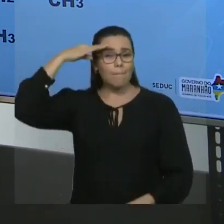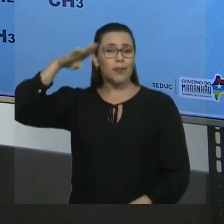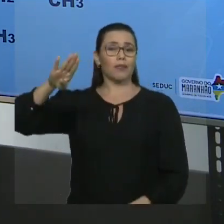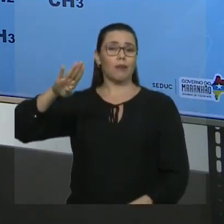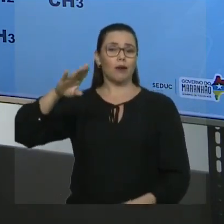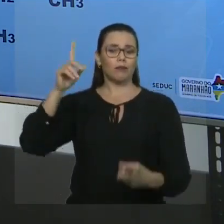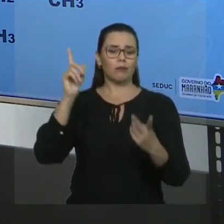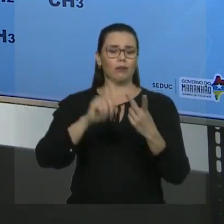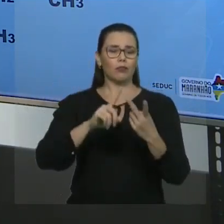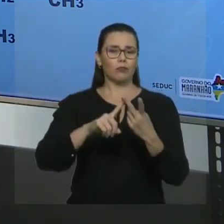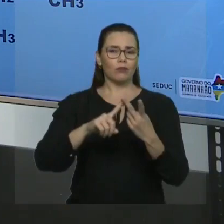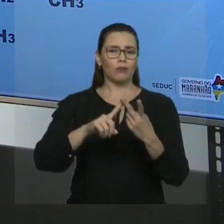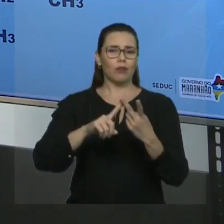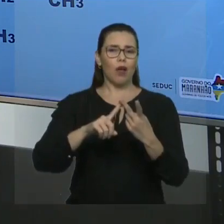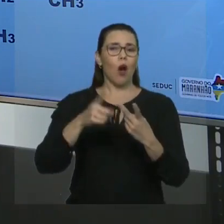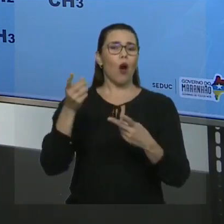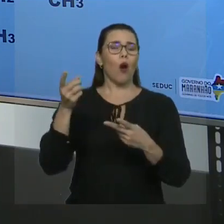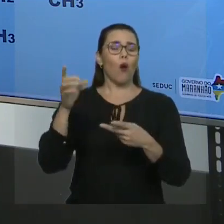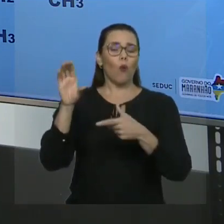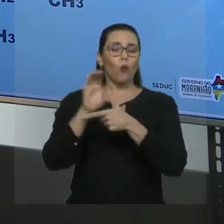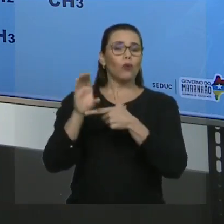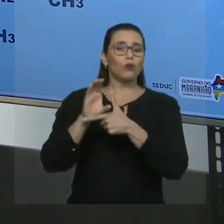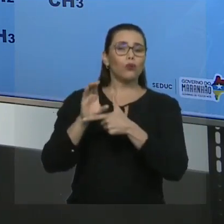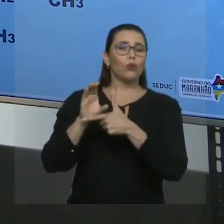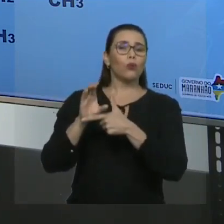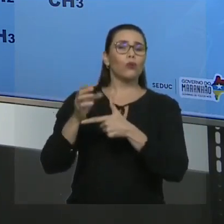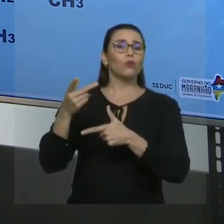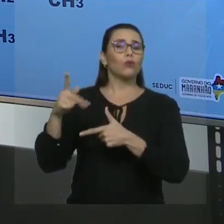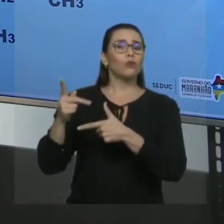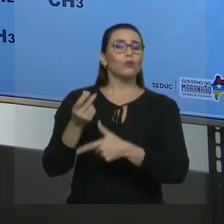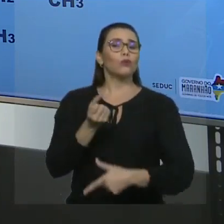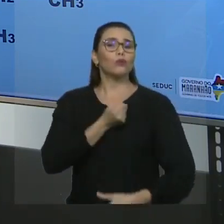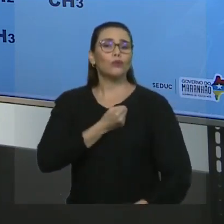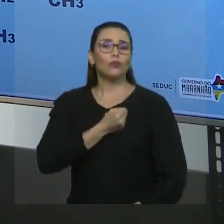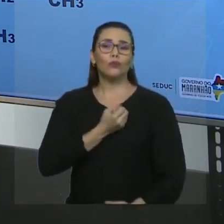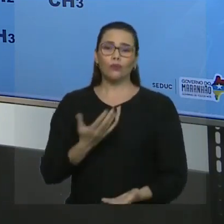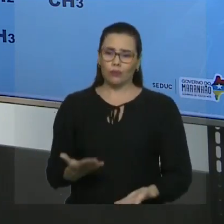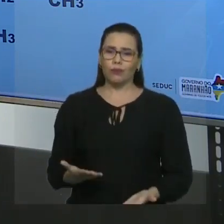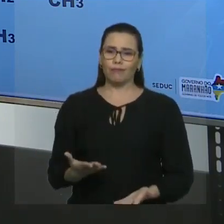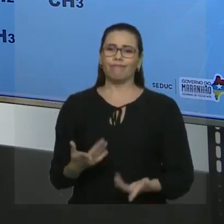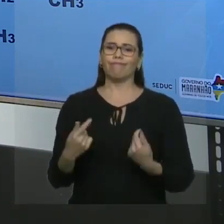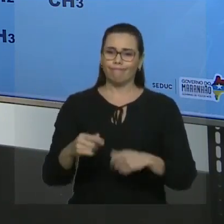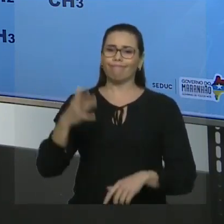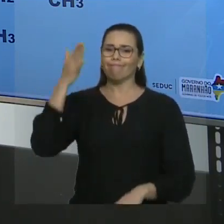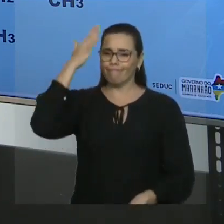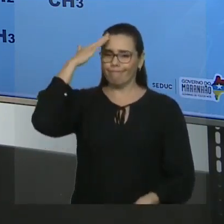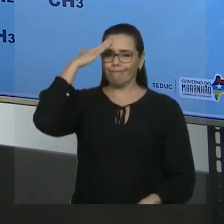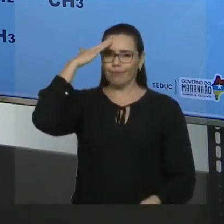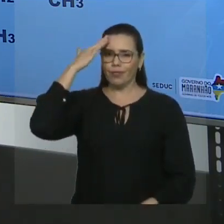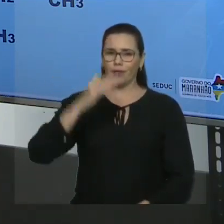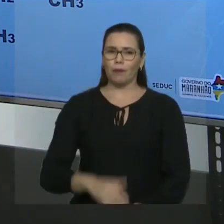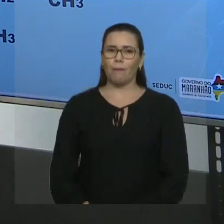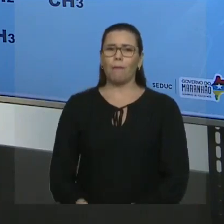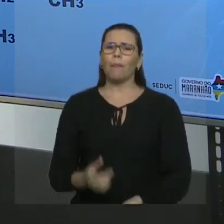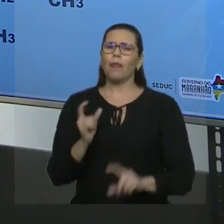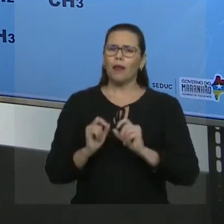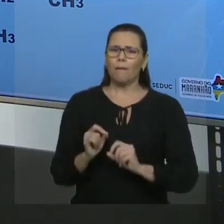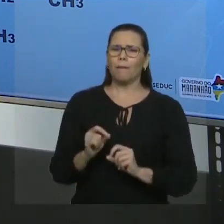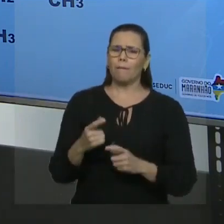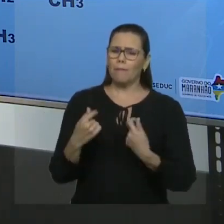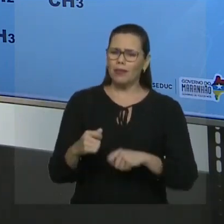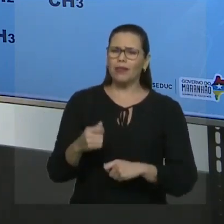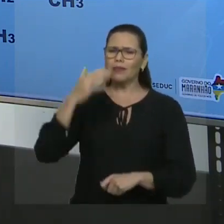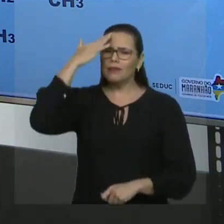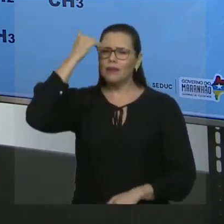que achar a cadeia principal, professor? A cadeia principal, quando eu acho ela, na mesma hora eu observo os grupos orgânicos substituintes ligados a ela,